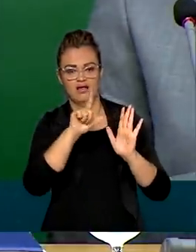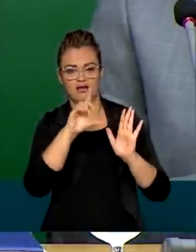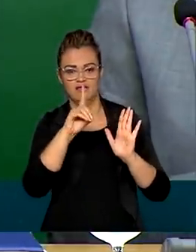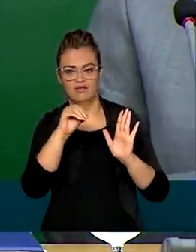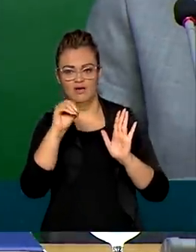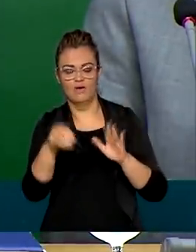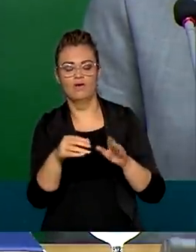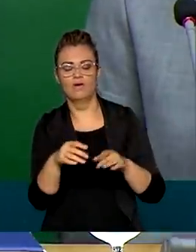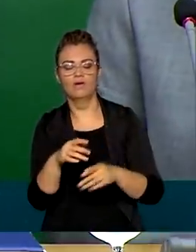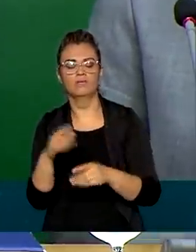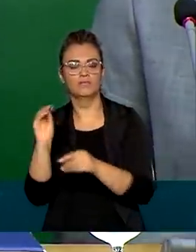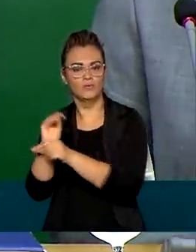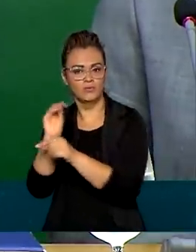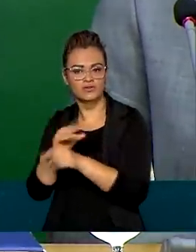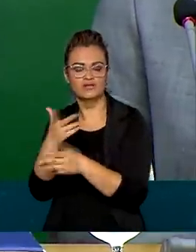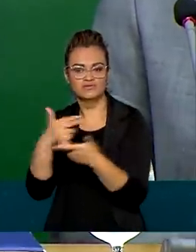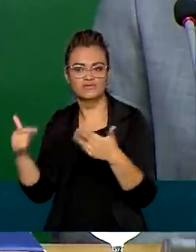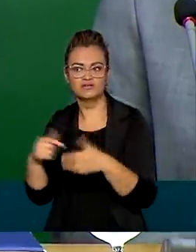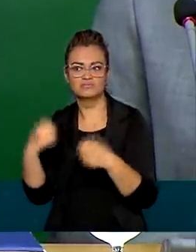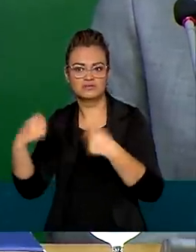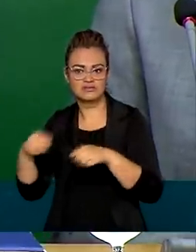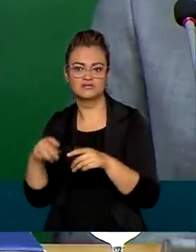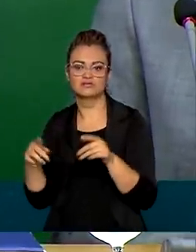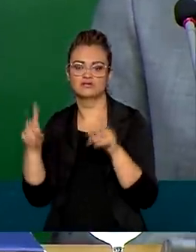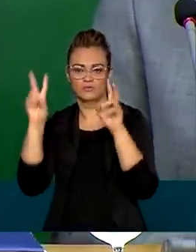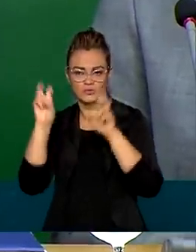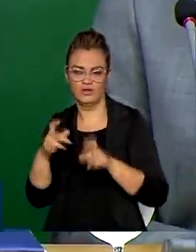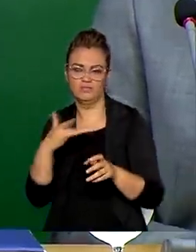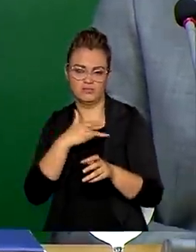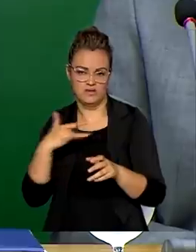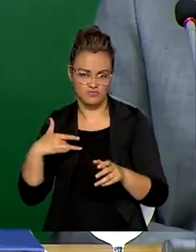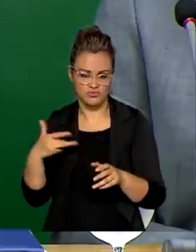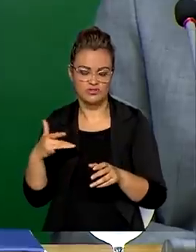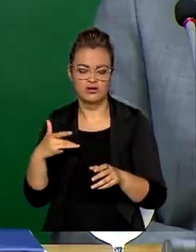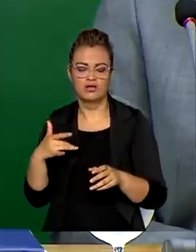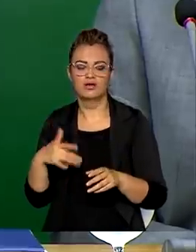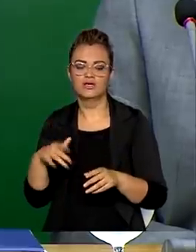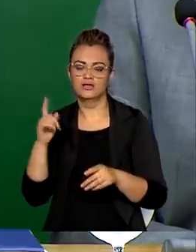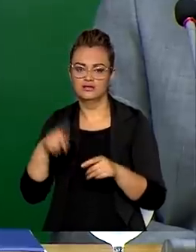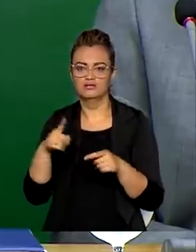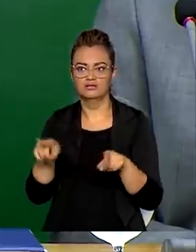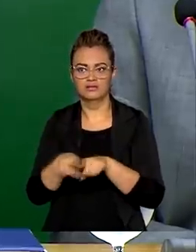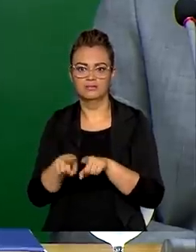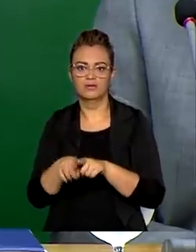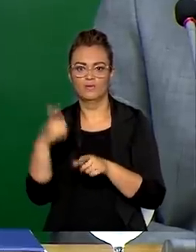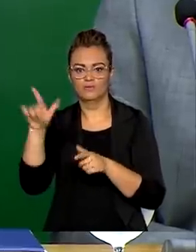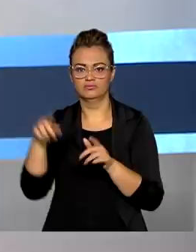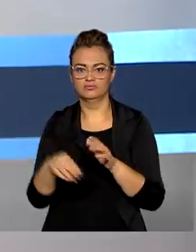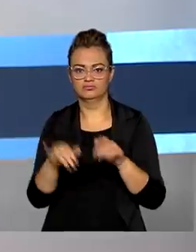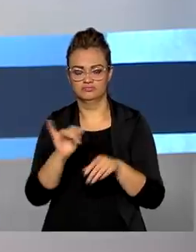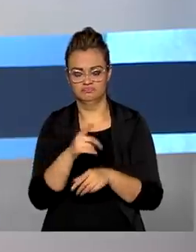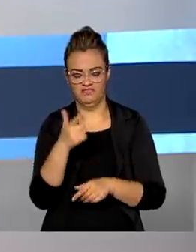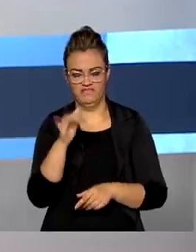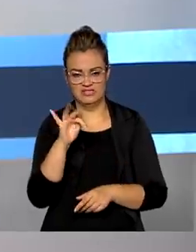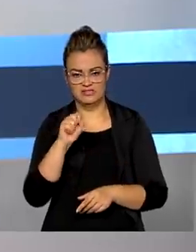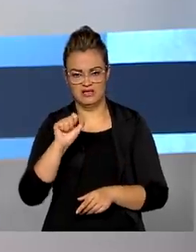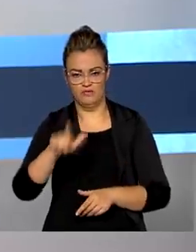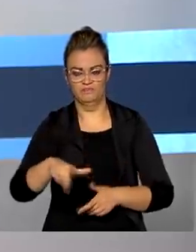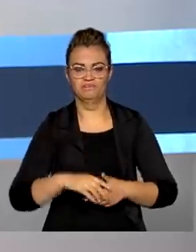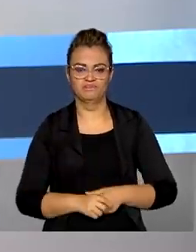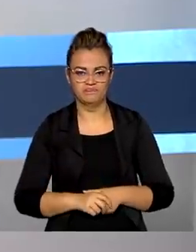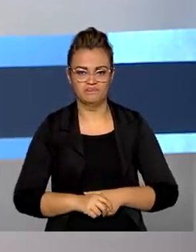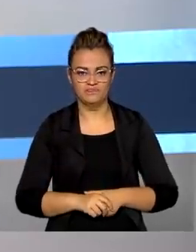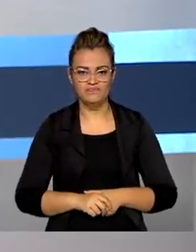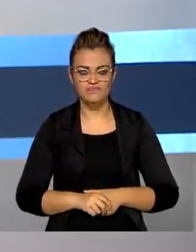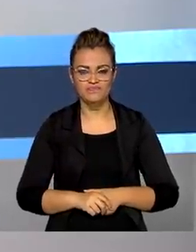atendimento de demandas relacionadas à Covid-19 na saúde, fora da questão da meta fiscal. Foi